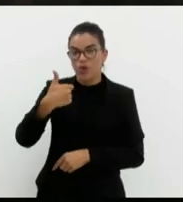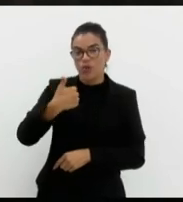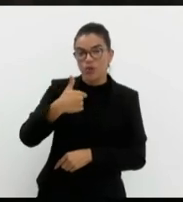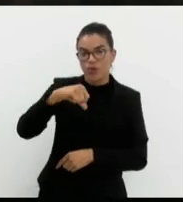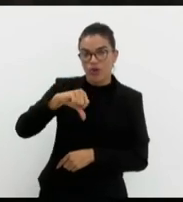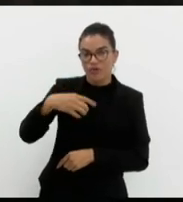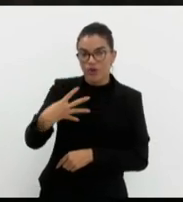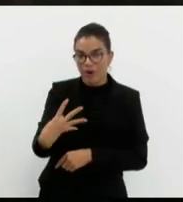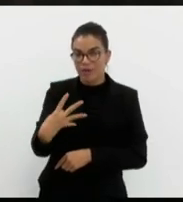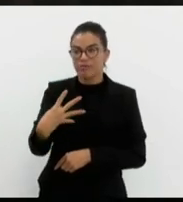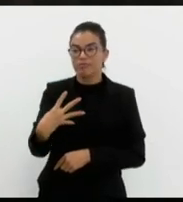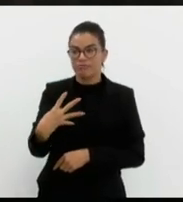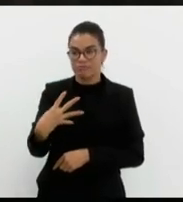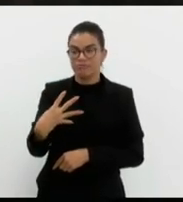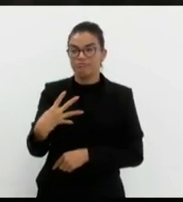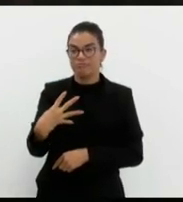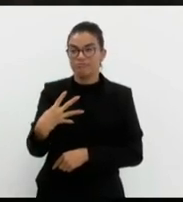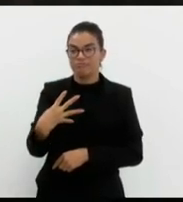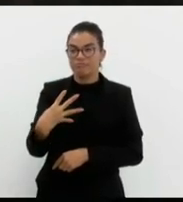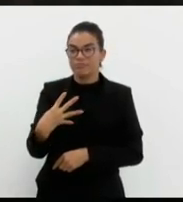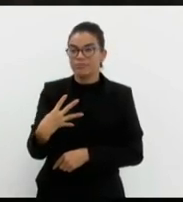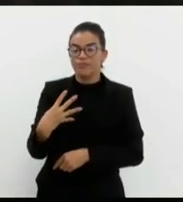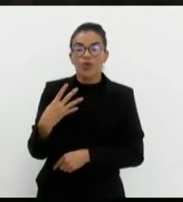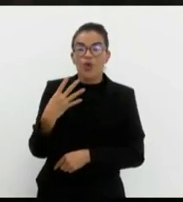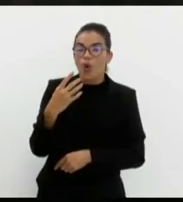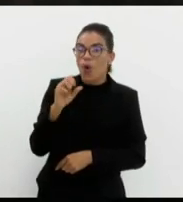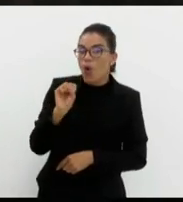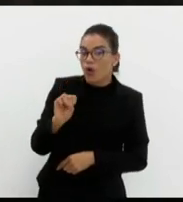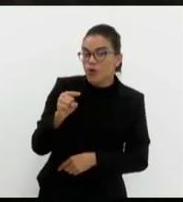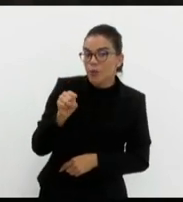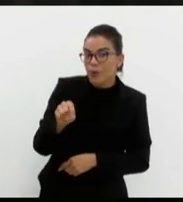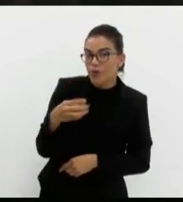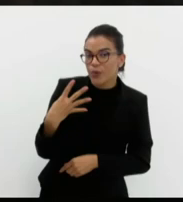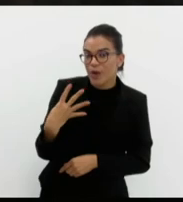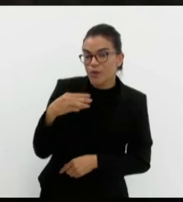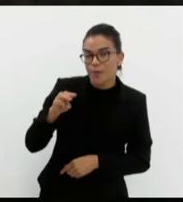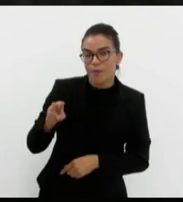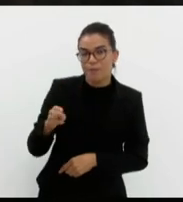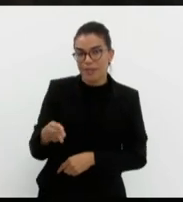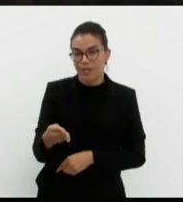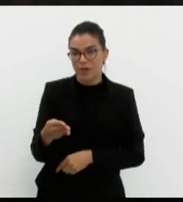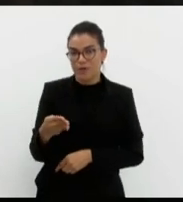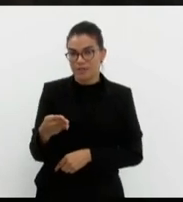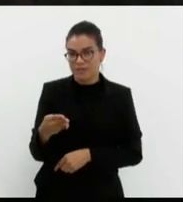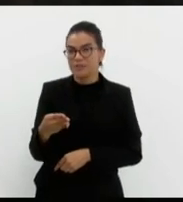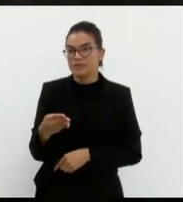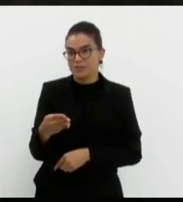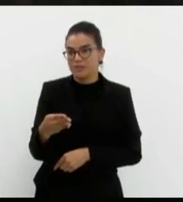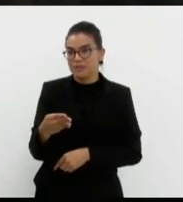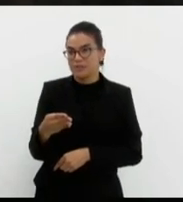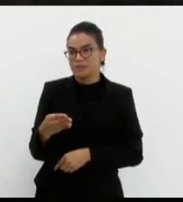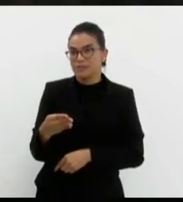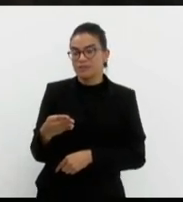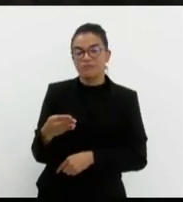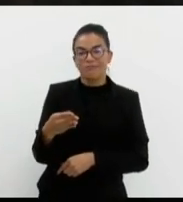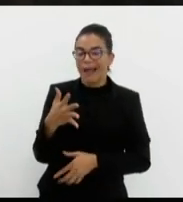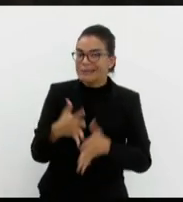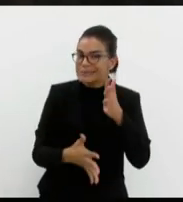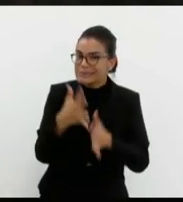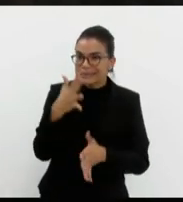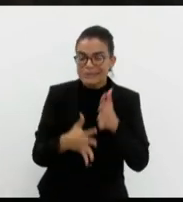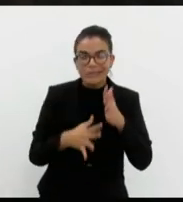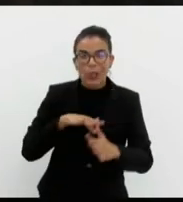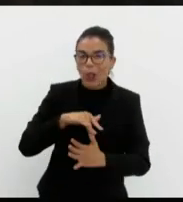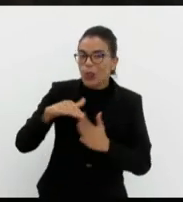nós perdemos 8,4 bilhões de receitas em um ano. E isso está afetando todas as